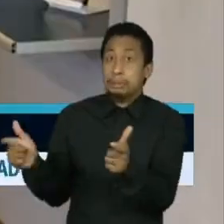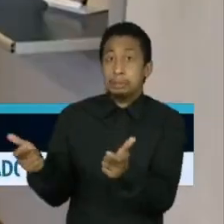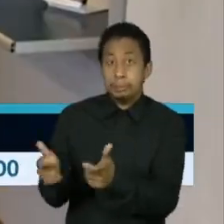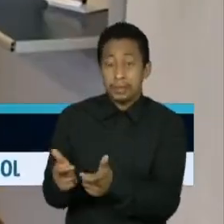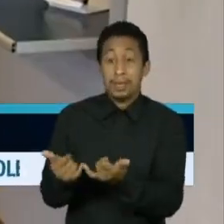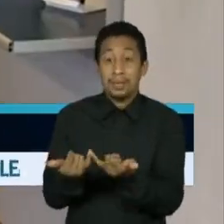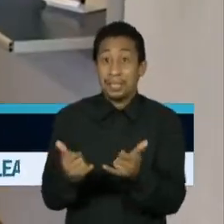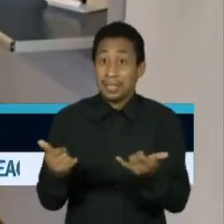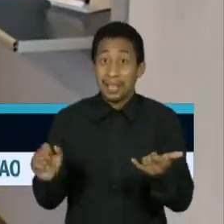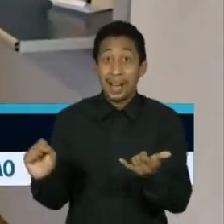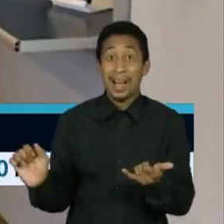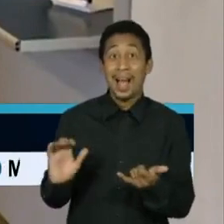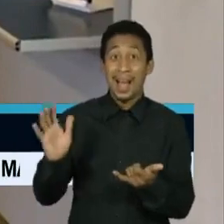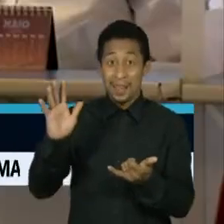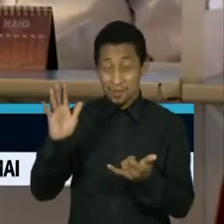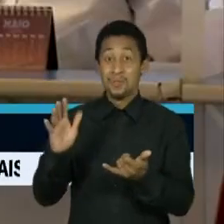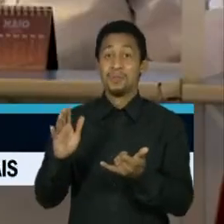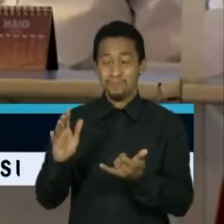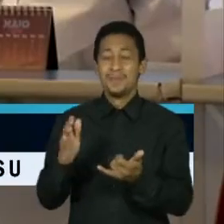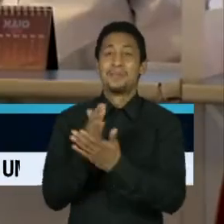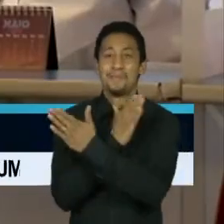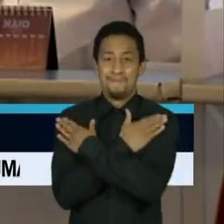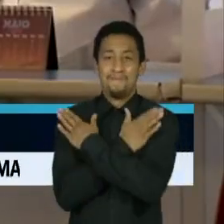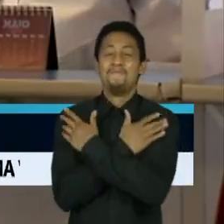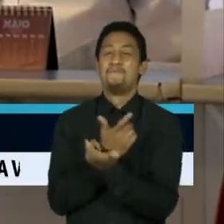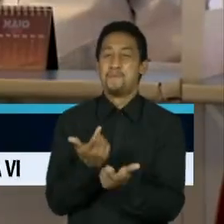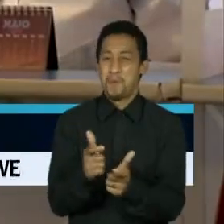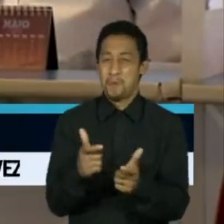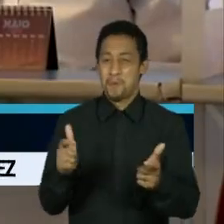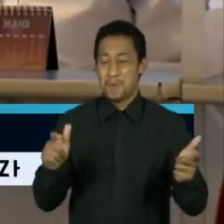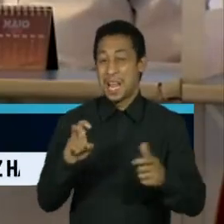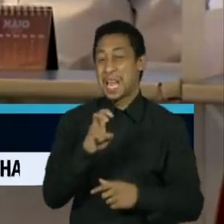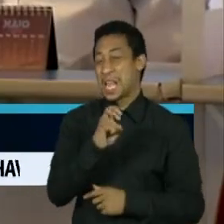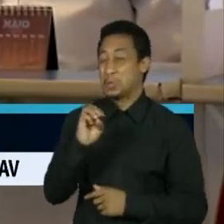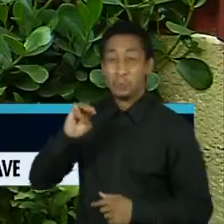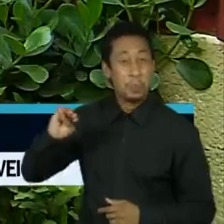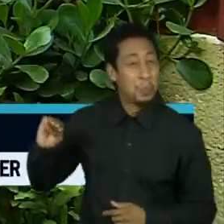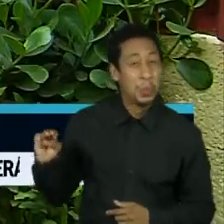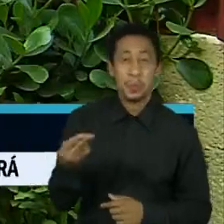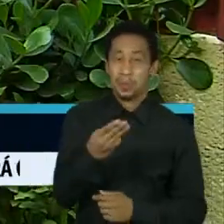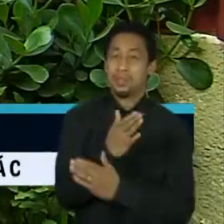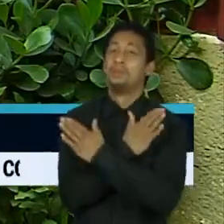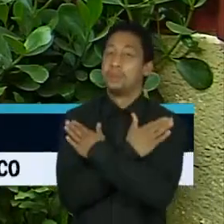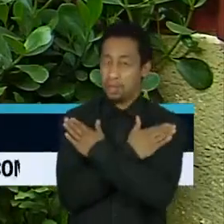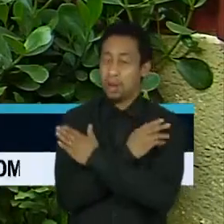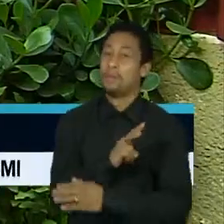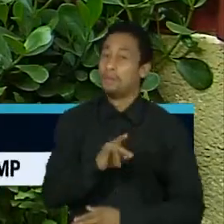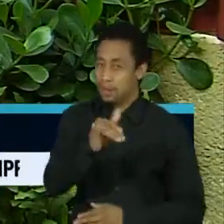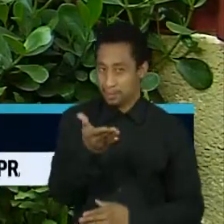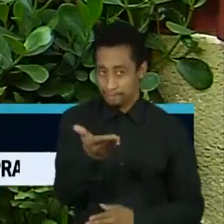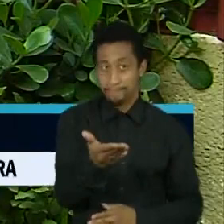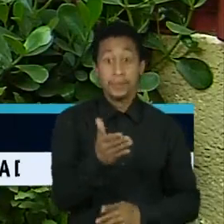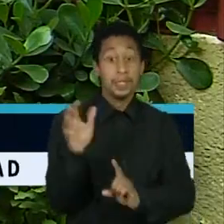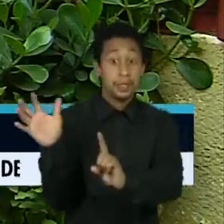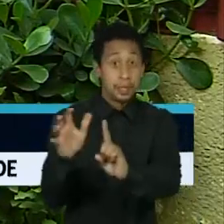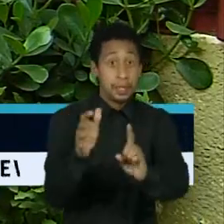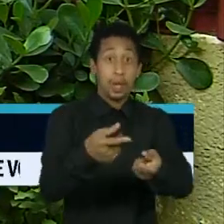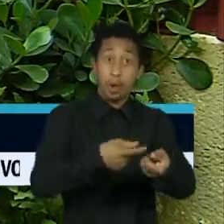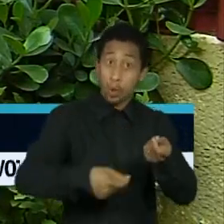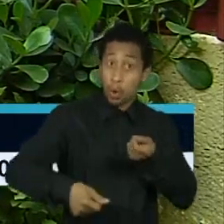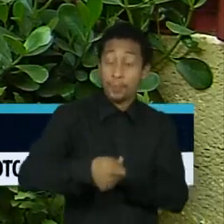mais cara pode levar à perda de quase meio milhão de empregos. O baque na economia deve ser